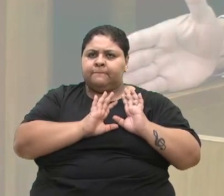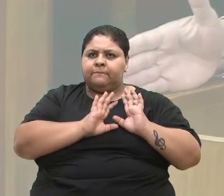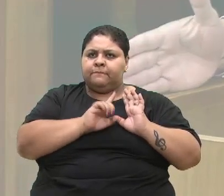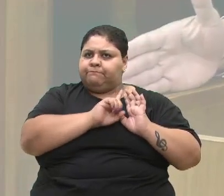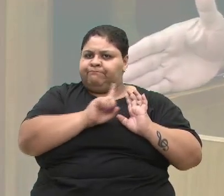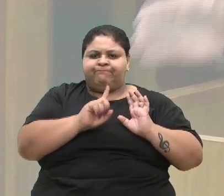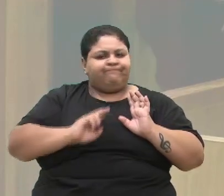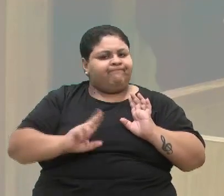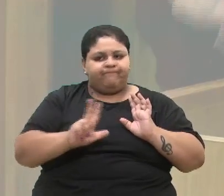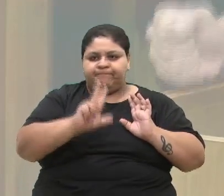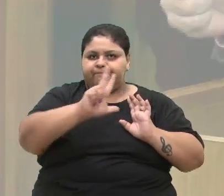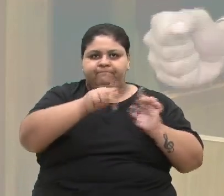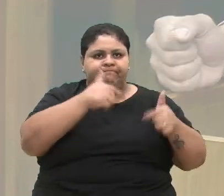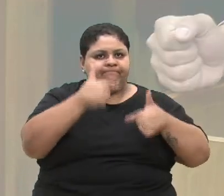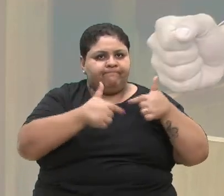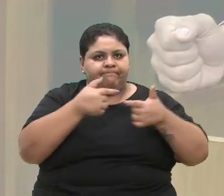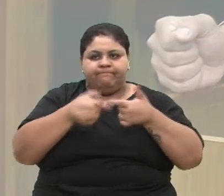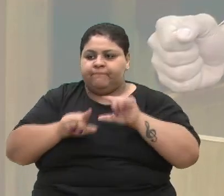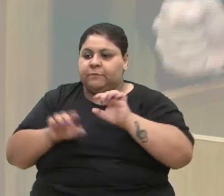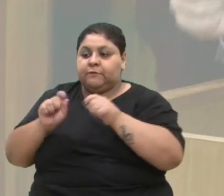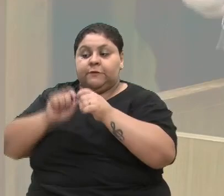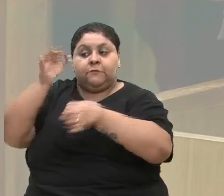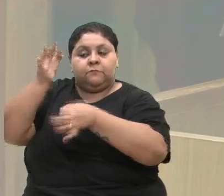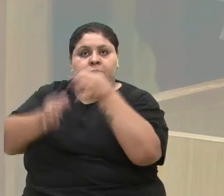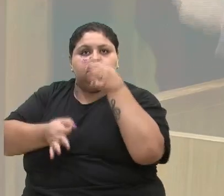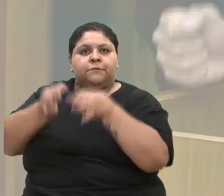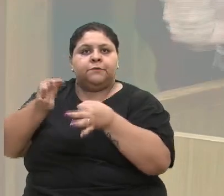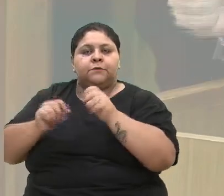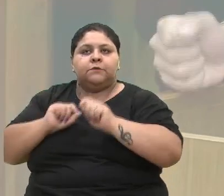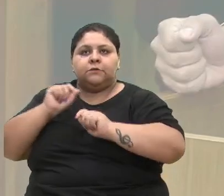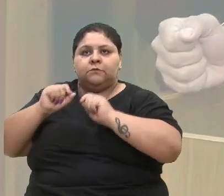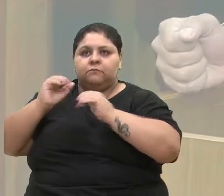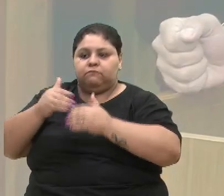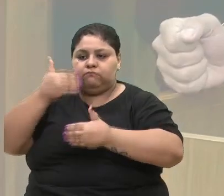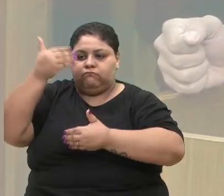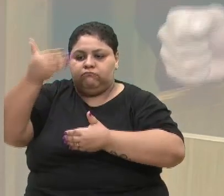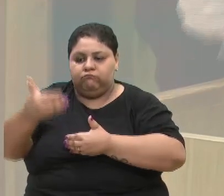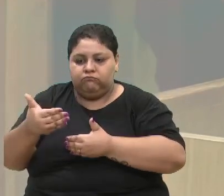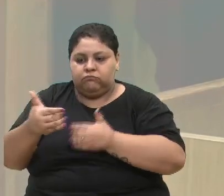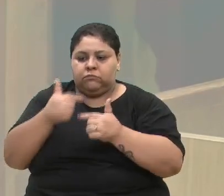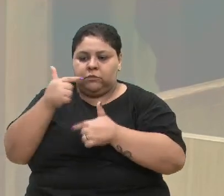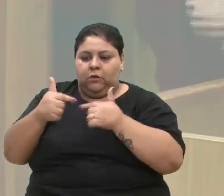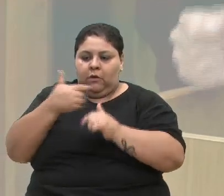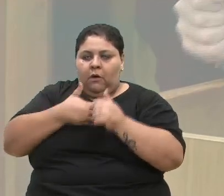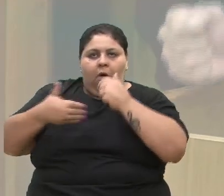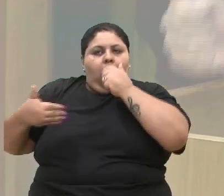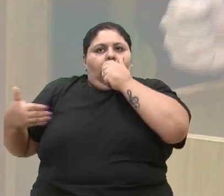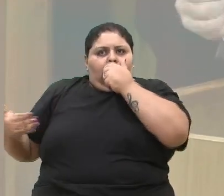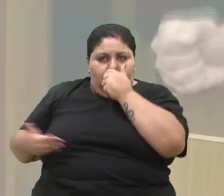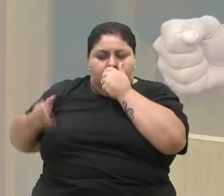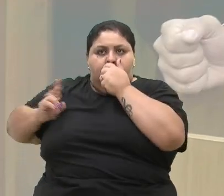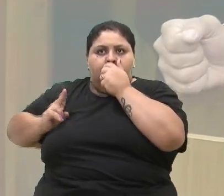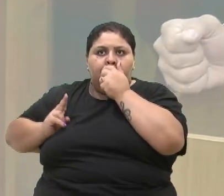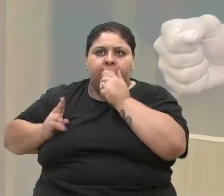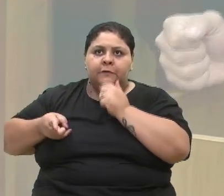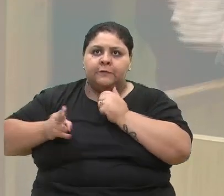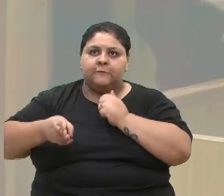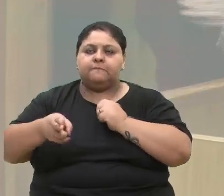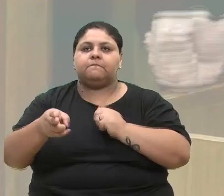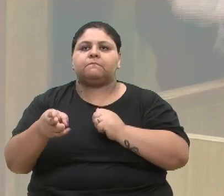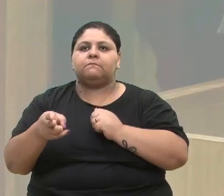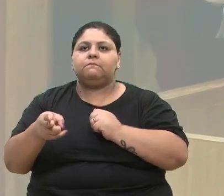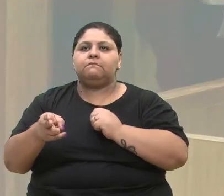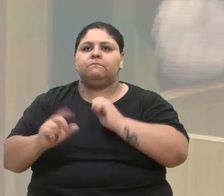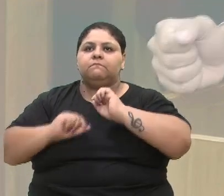é valorizar o servidor, é fazer justiça a quem está à frente do serviço público, a quem dá continuidade ao serviço público,